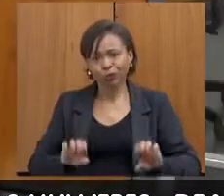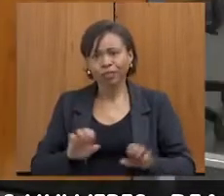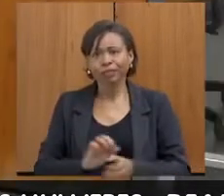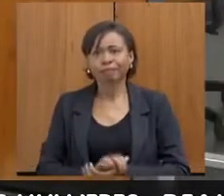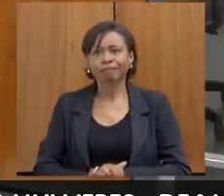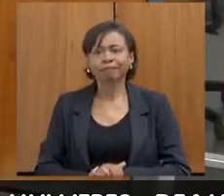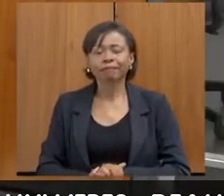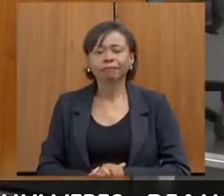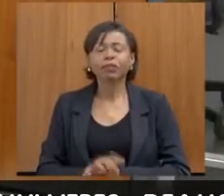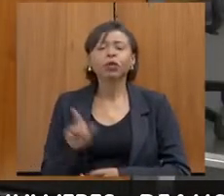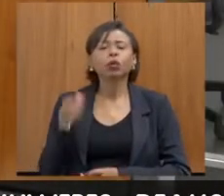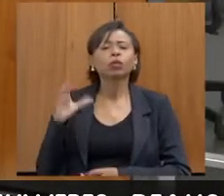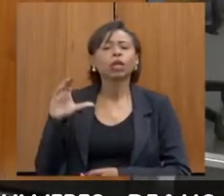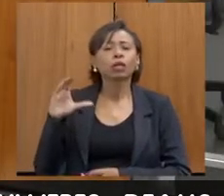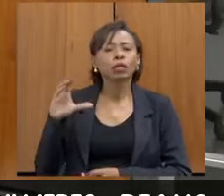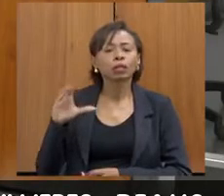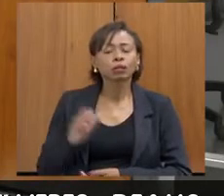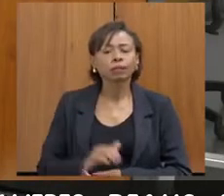Contagem?